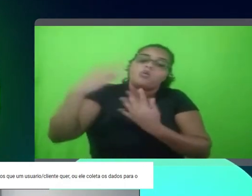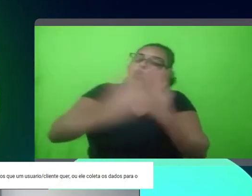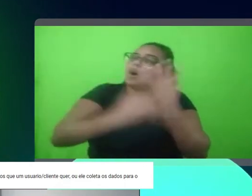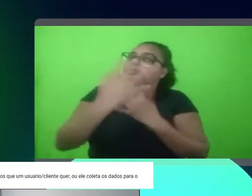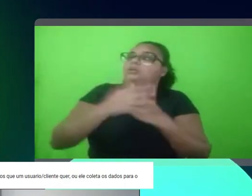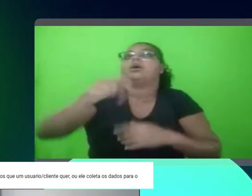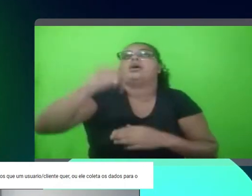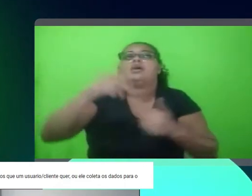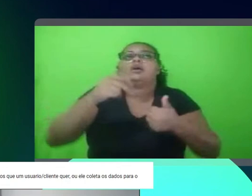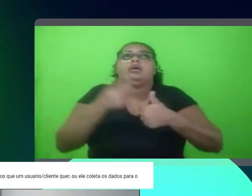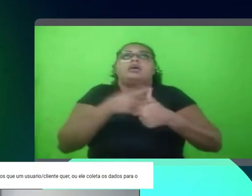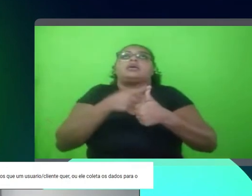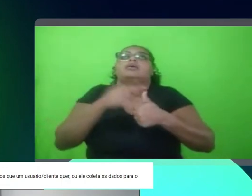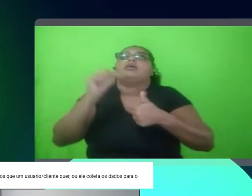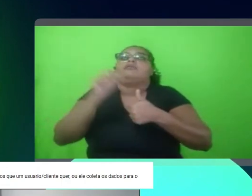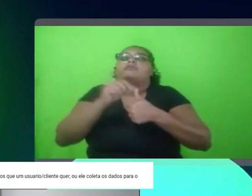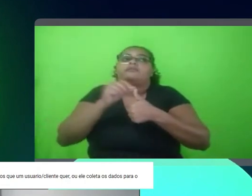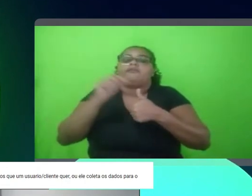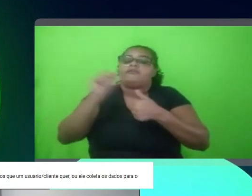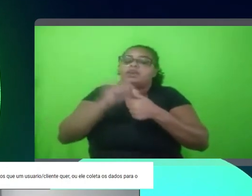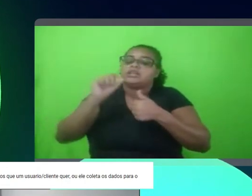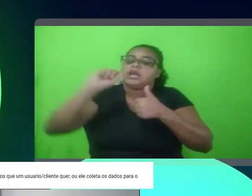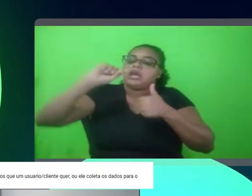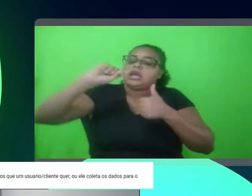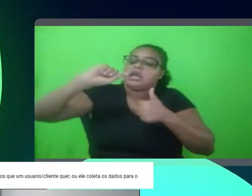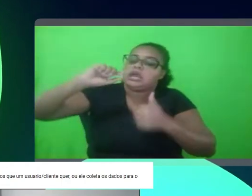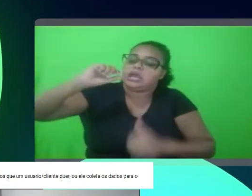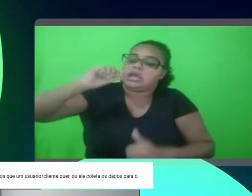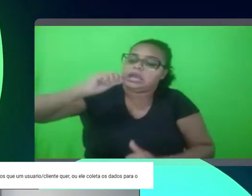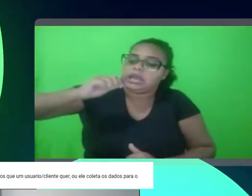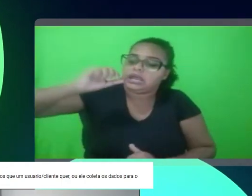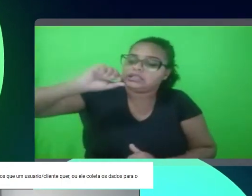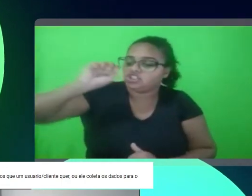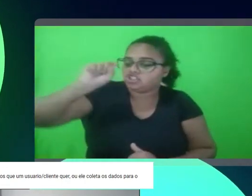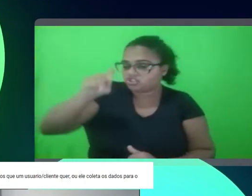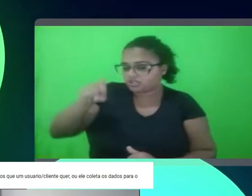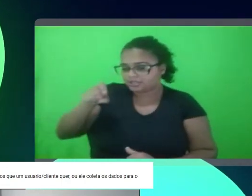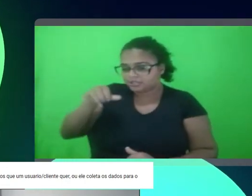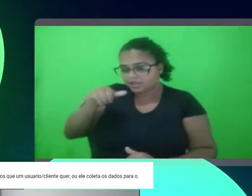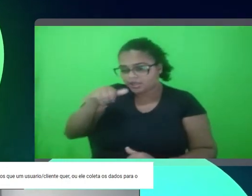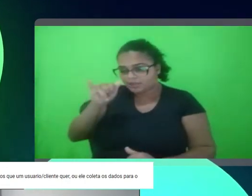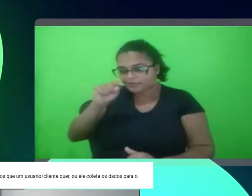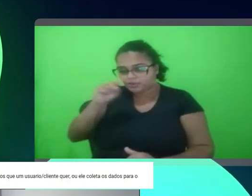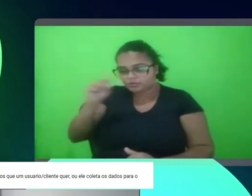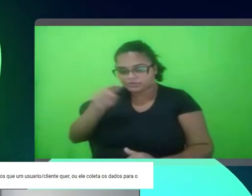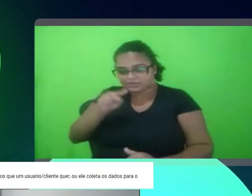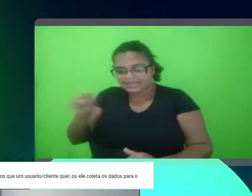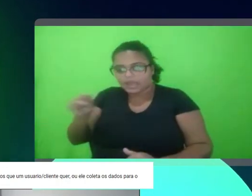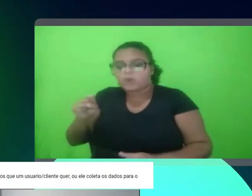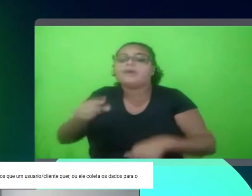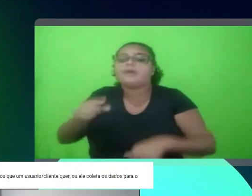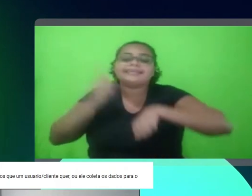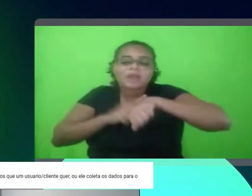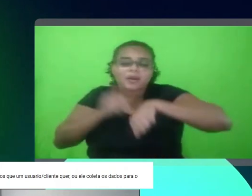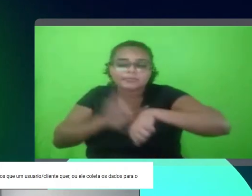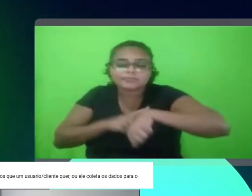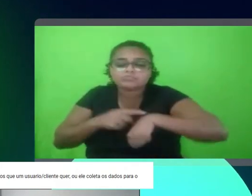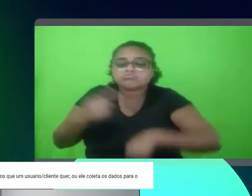o primeiro lugar é quem fez XYZ, ele não vai te dar isso, tá? Então, o que você tem que fazer? Você tem que o tempo todo,